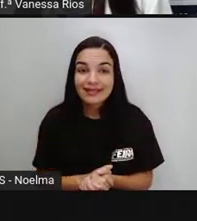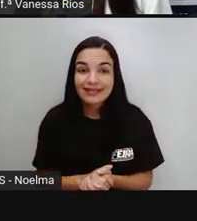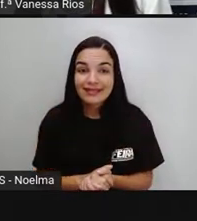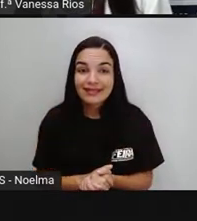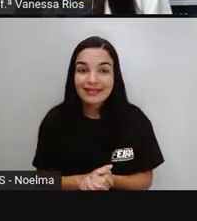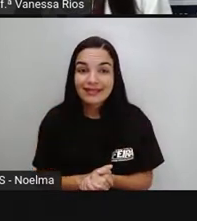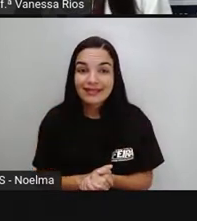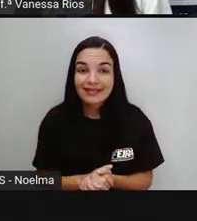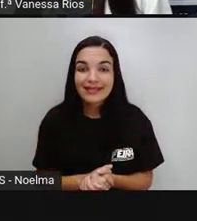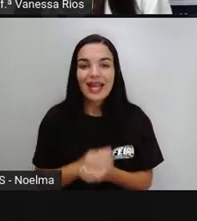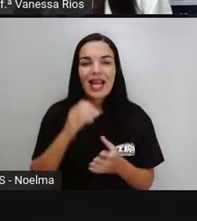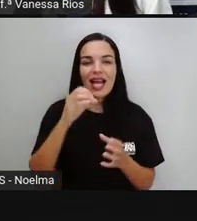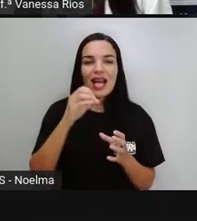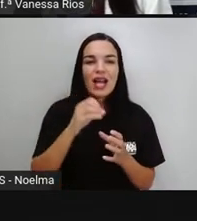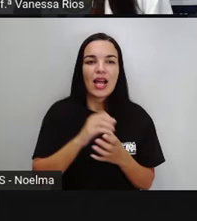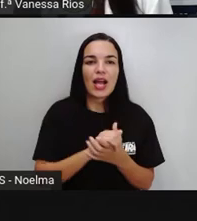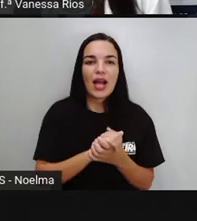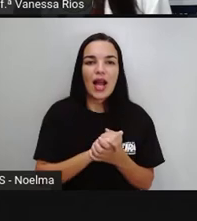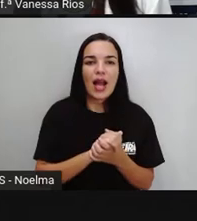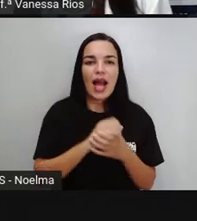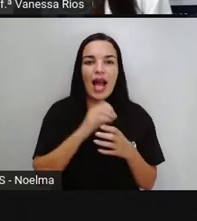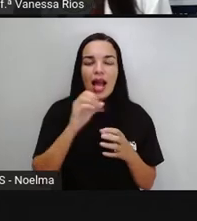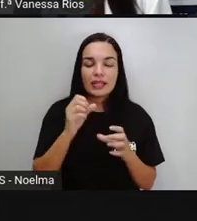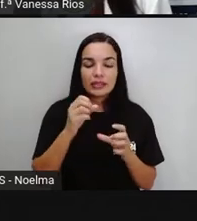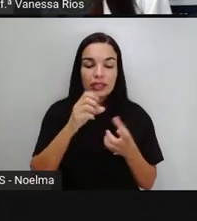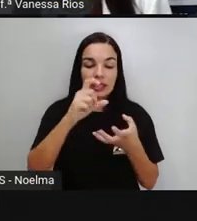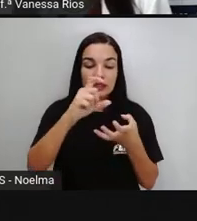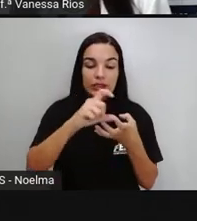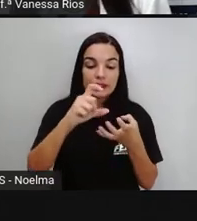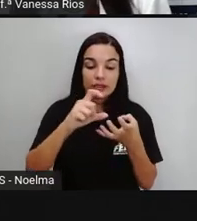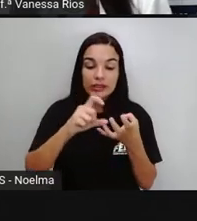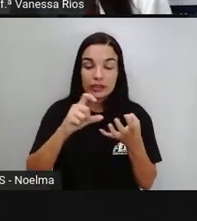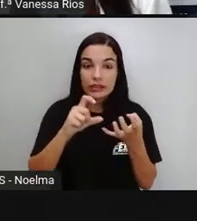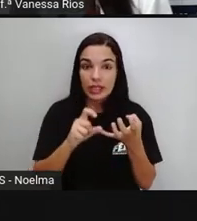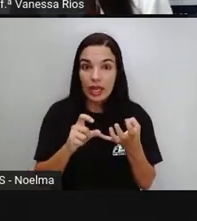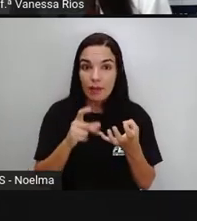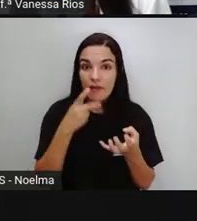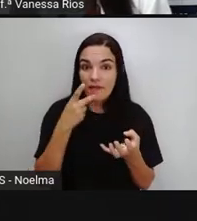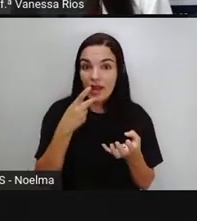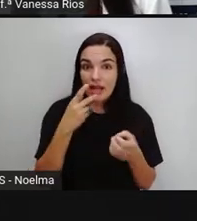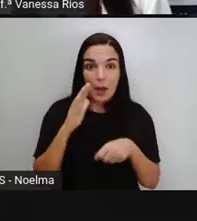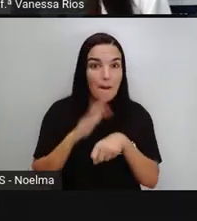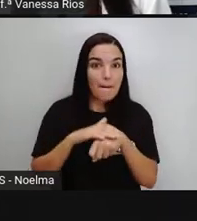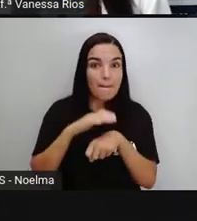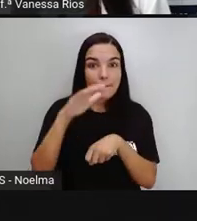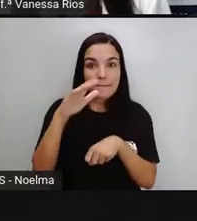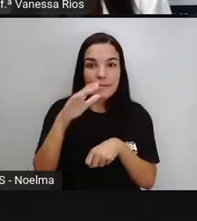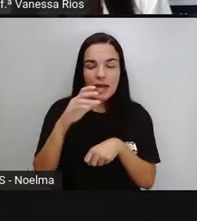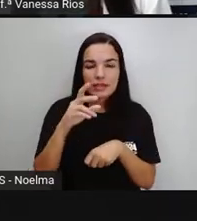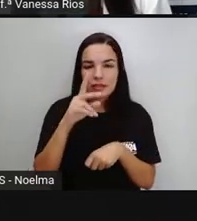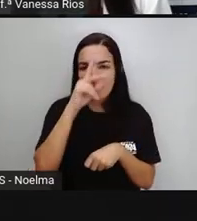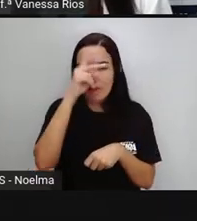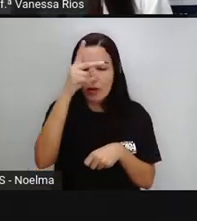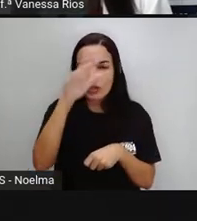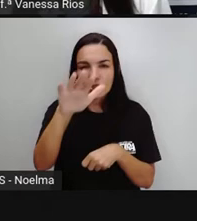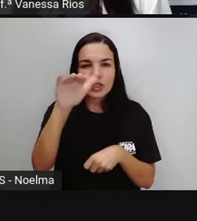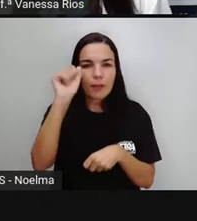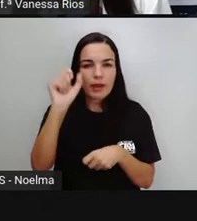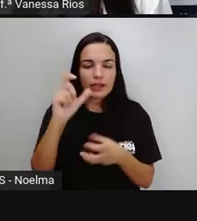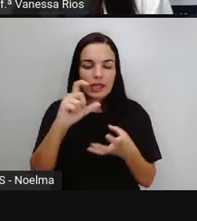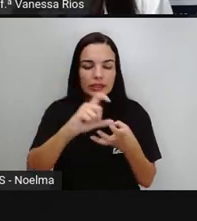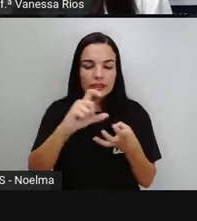a sílaba pronunciada com mais ênfase, ela é chamada de sílaba